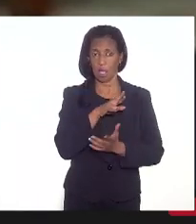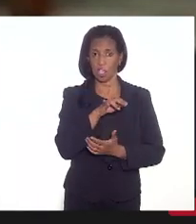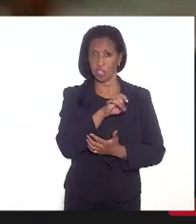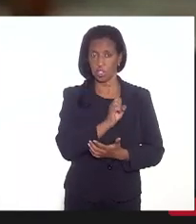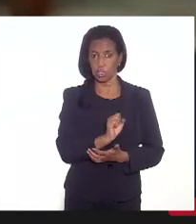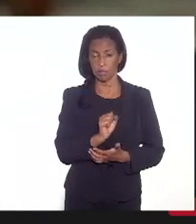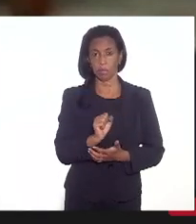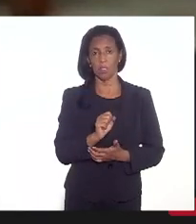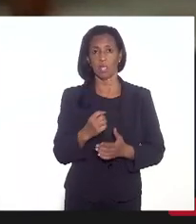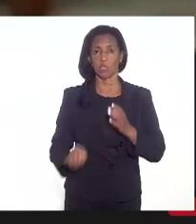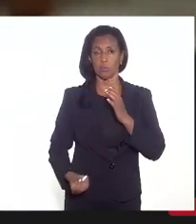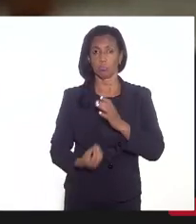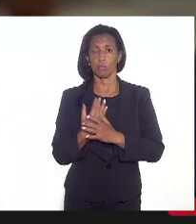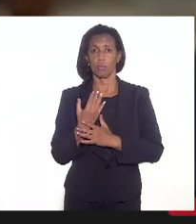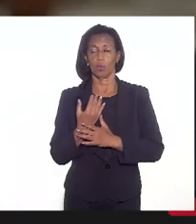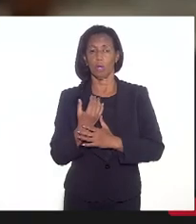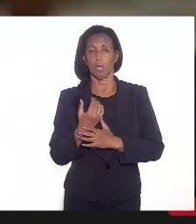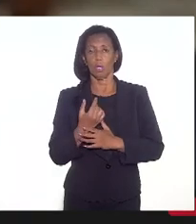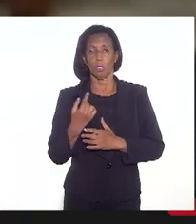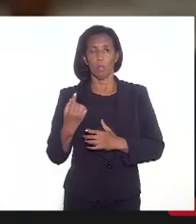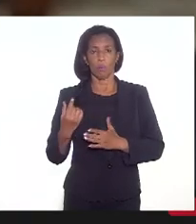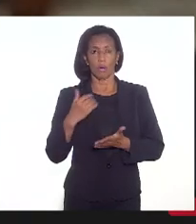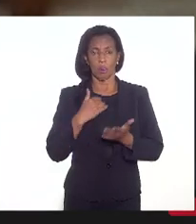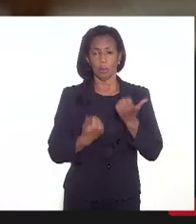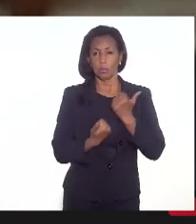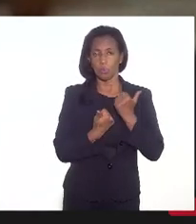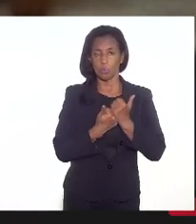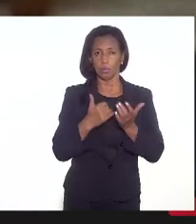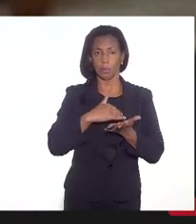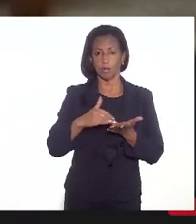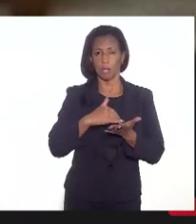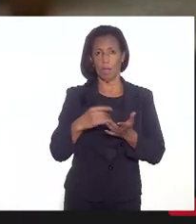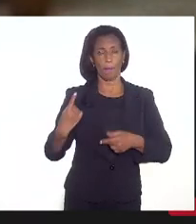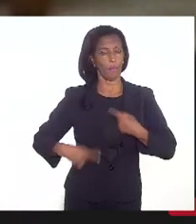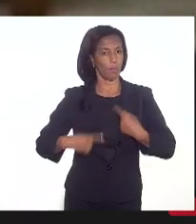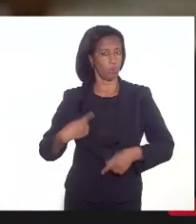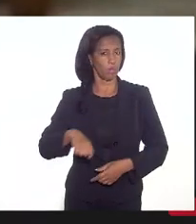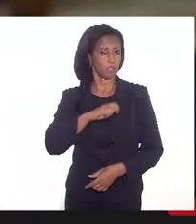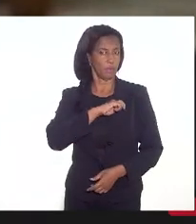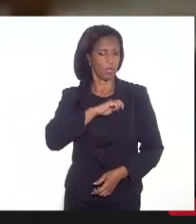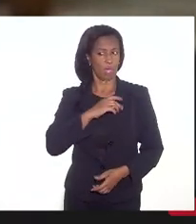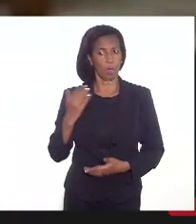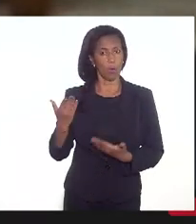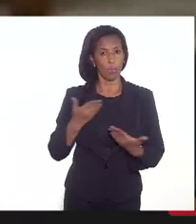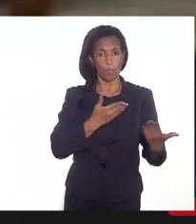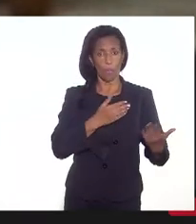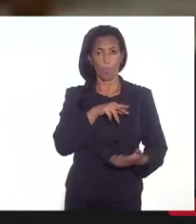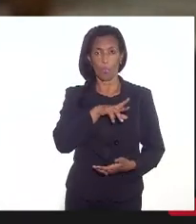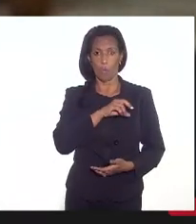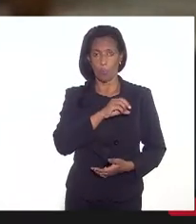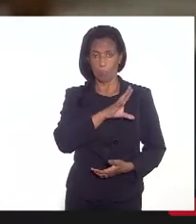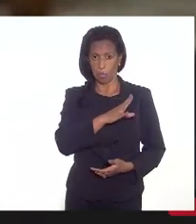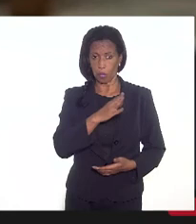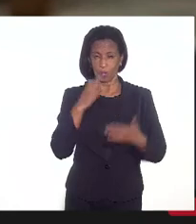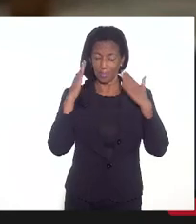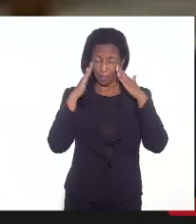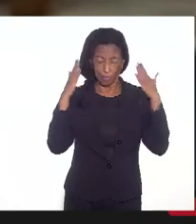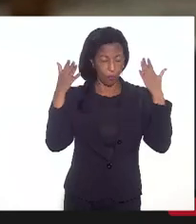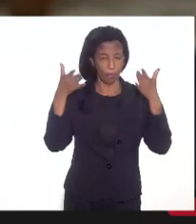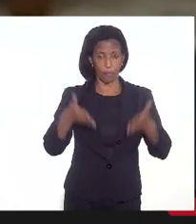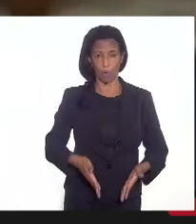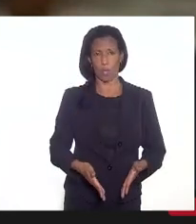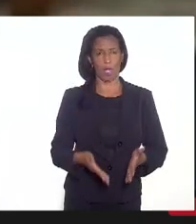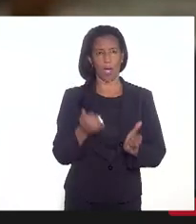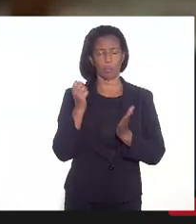recriamos a subsecretaria de política fiscal e o Bruno é o titular e hoje a gente está focado na